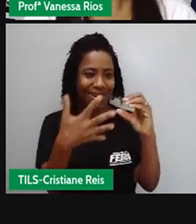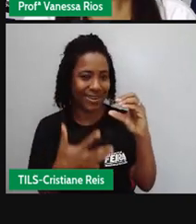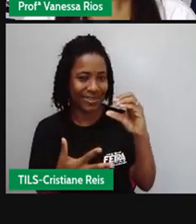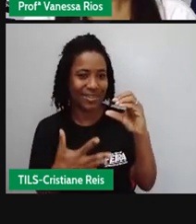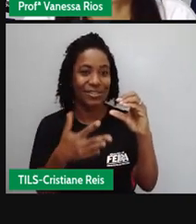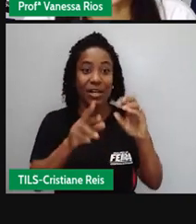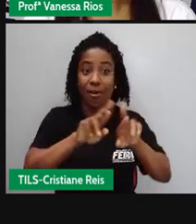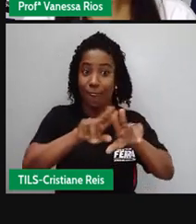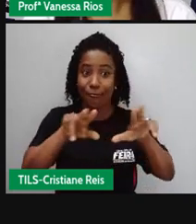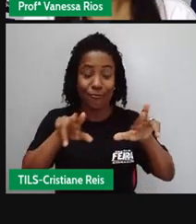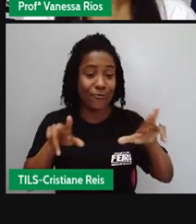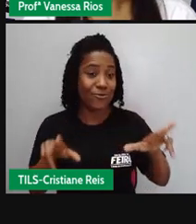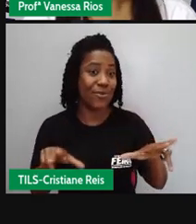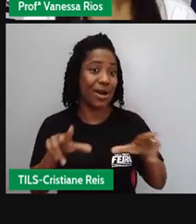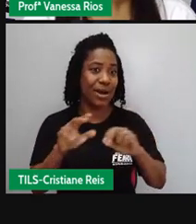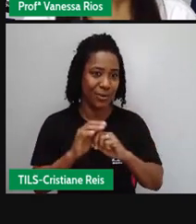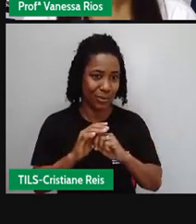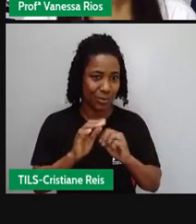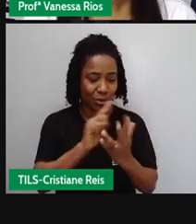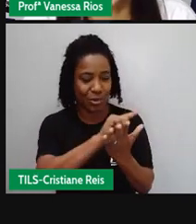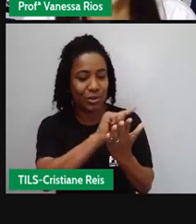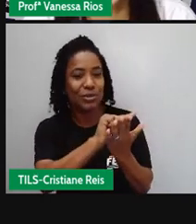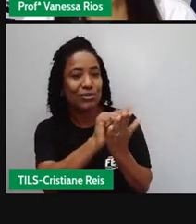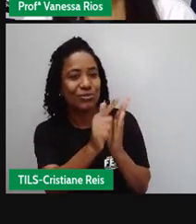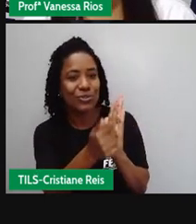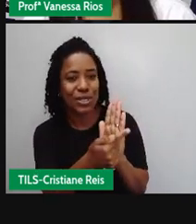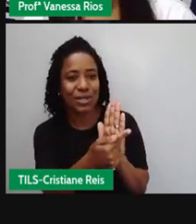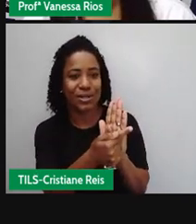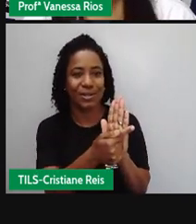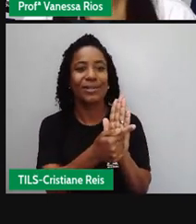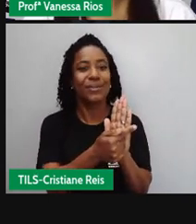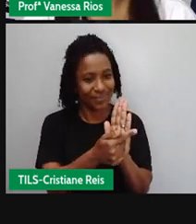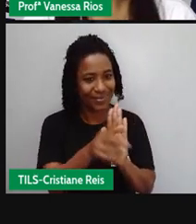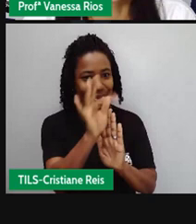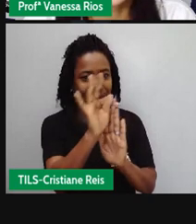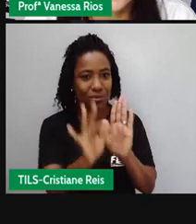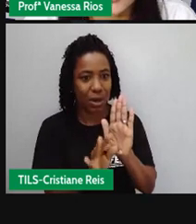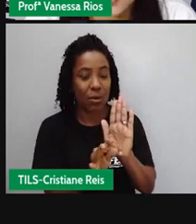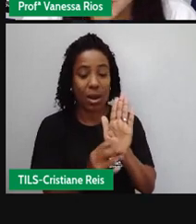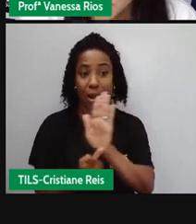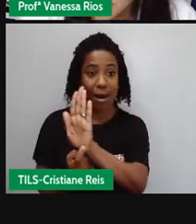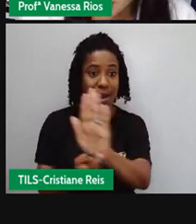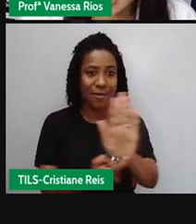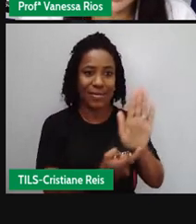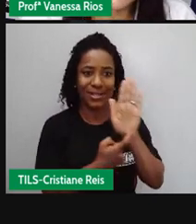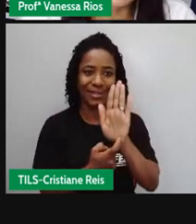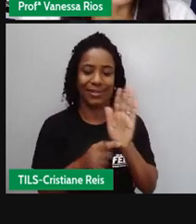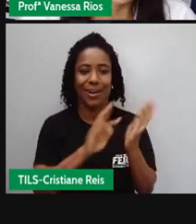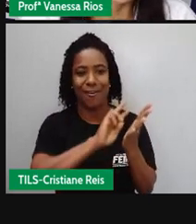gêneros textuais, faz com que ela possa ser apresentada de diferentes tipos.